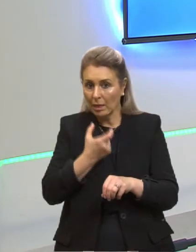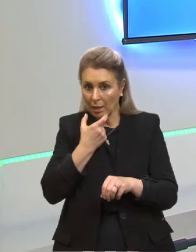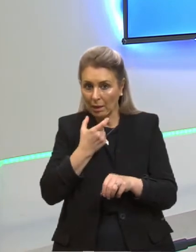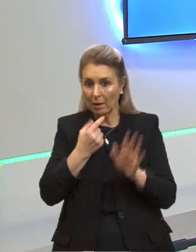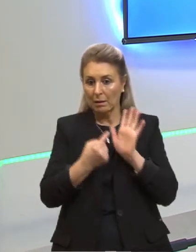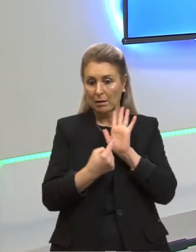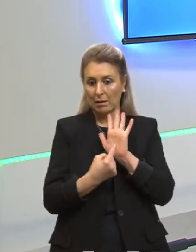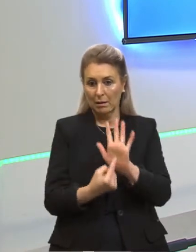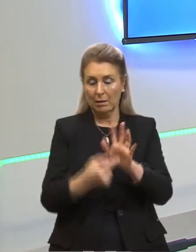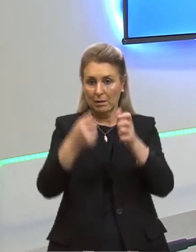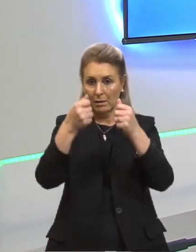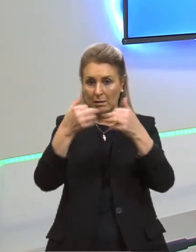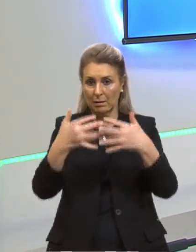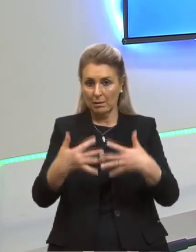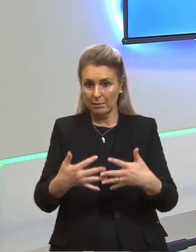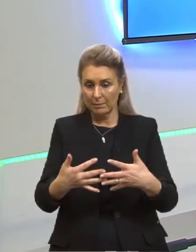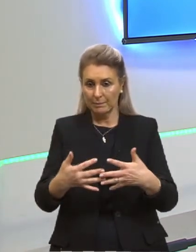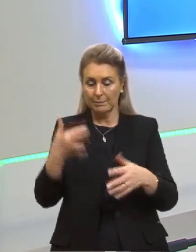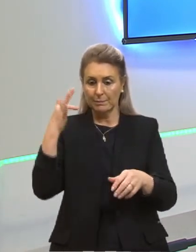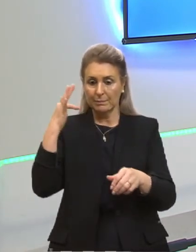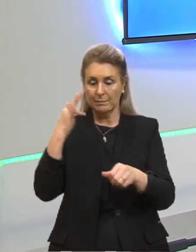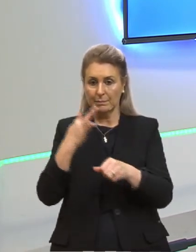essa energia de fóton,